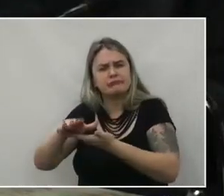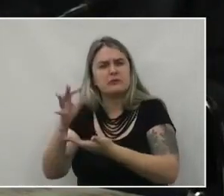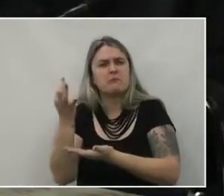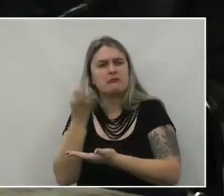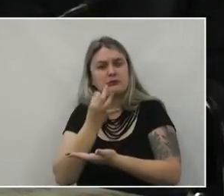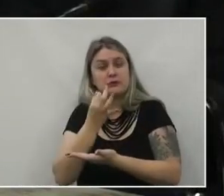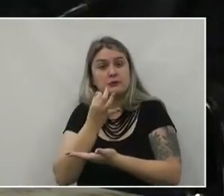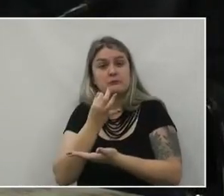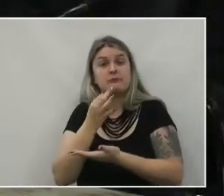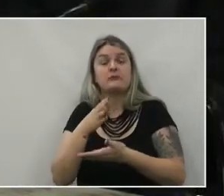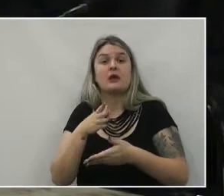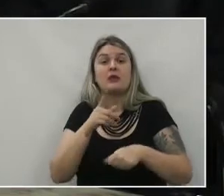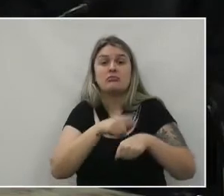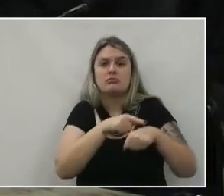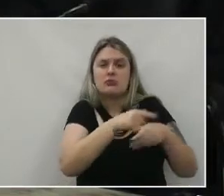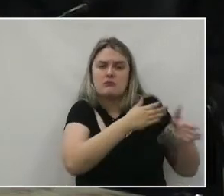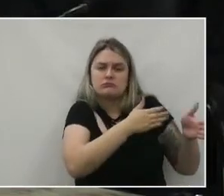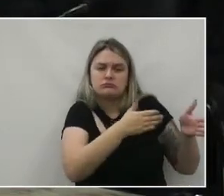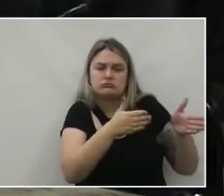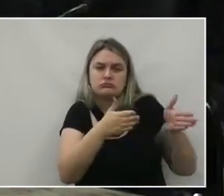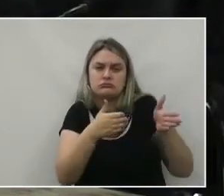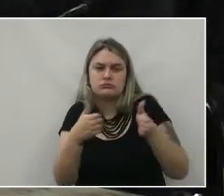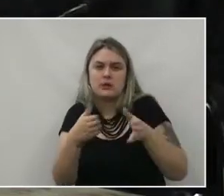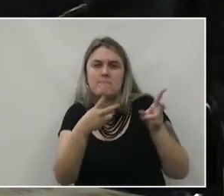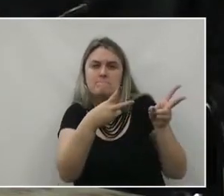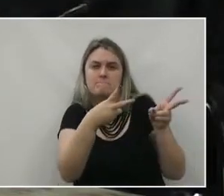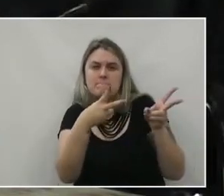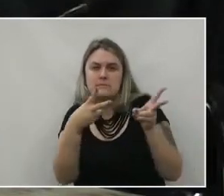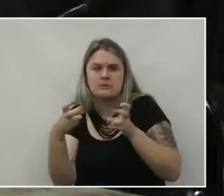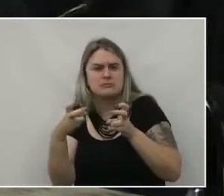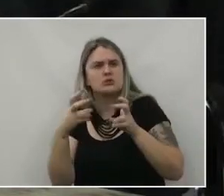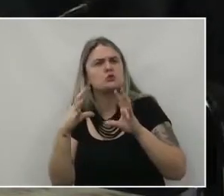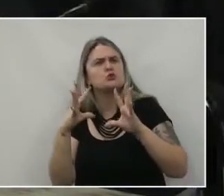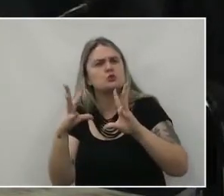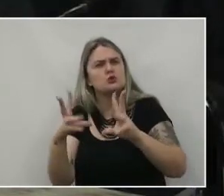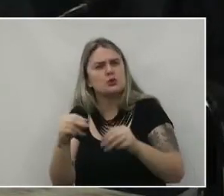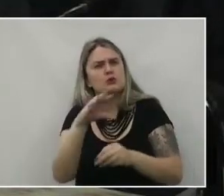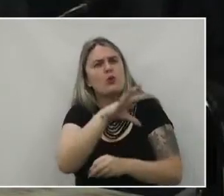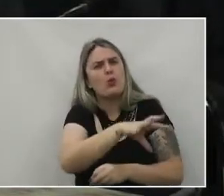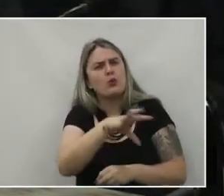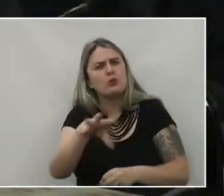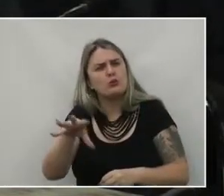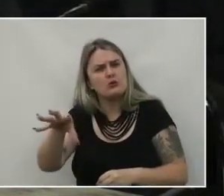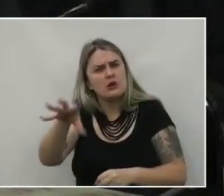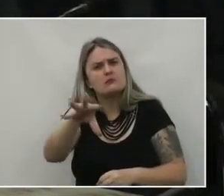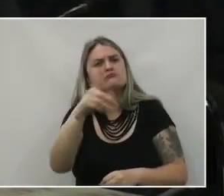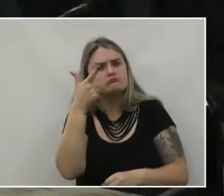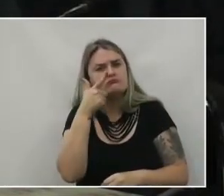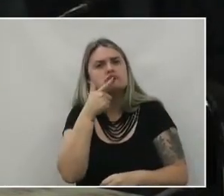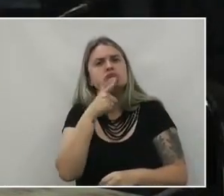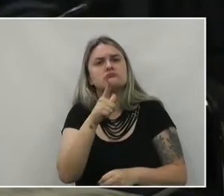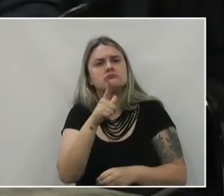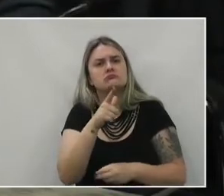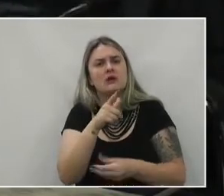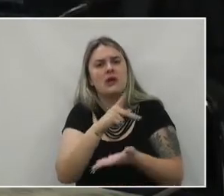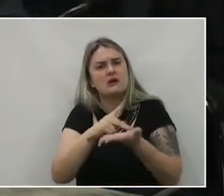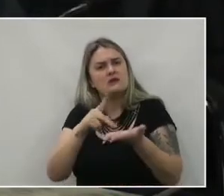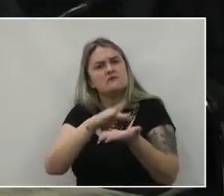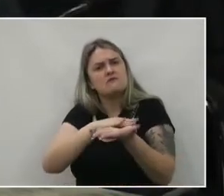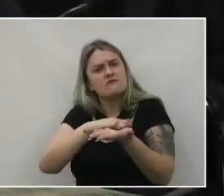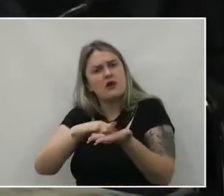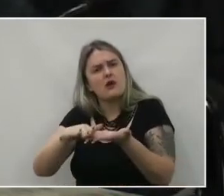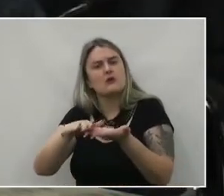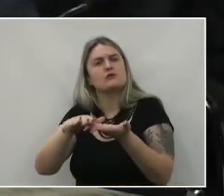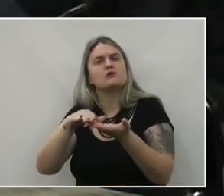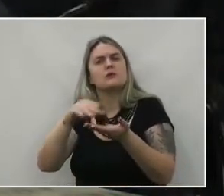Neste período Podemos perceber Que todas as regiões de União da Vitória Foram bem atendidas Pela administração